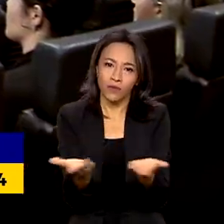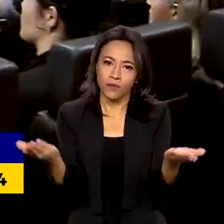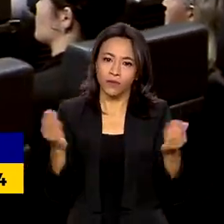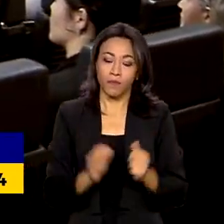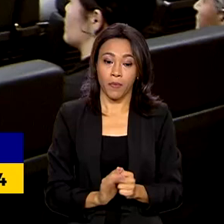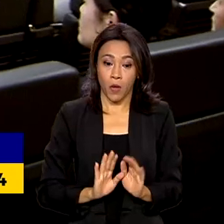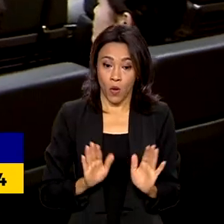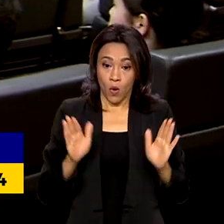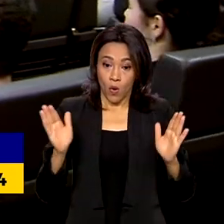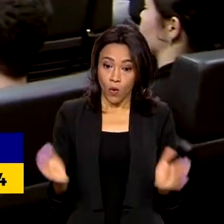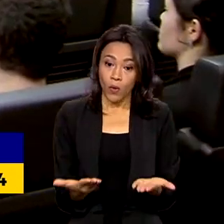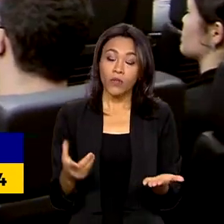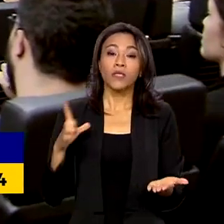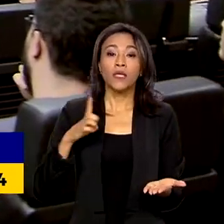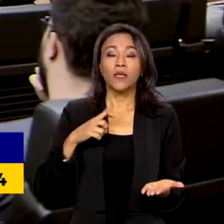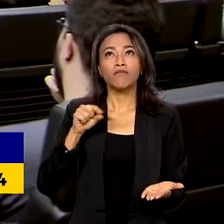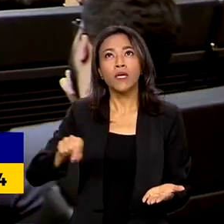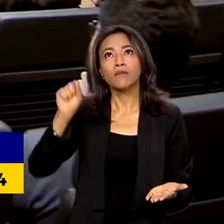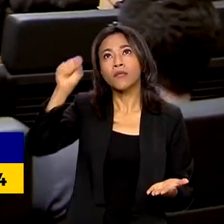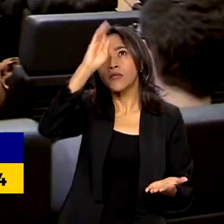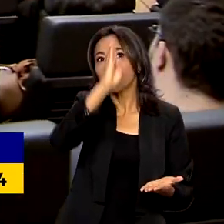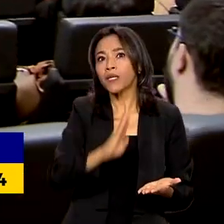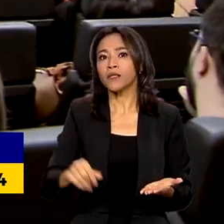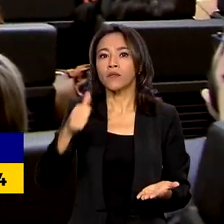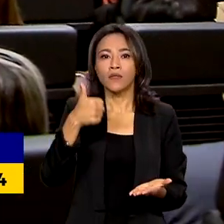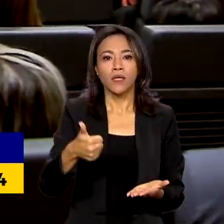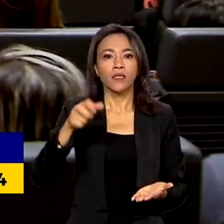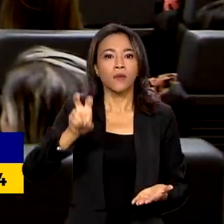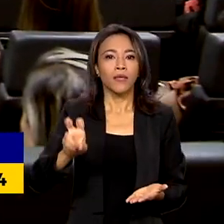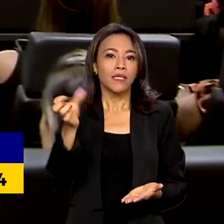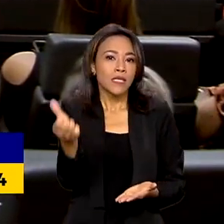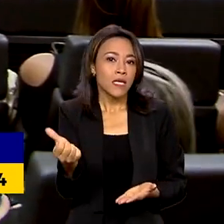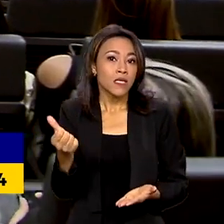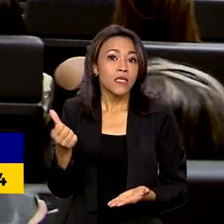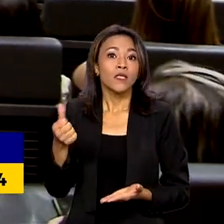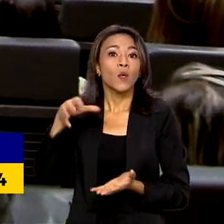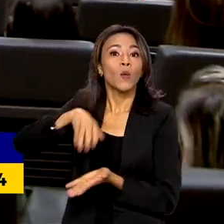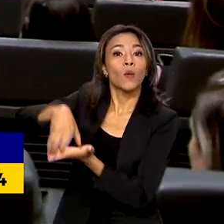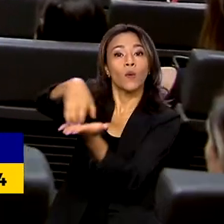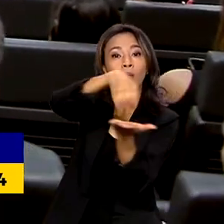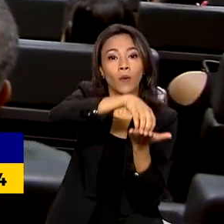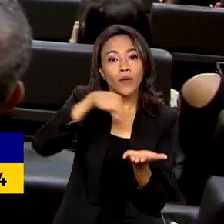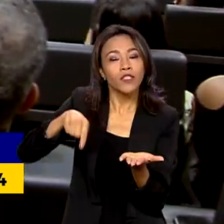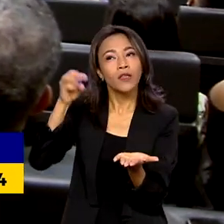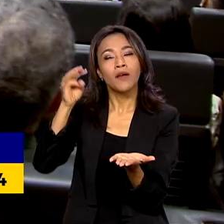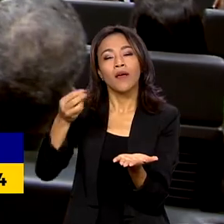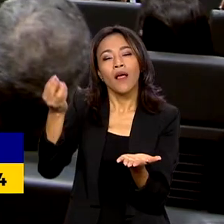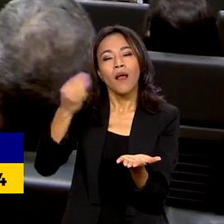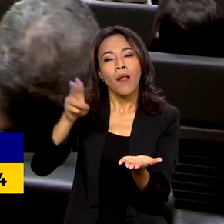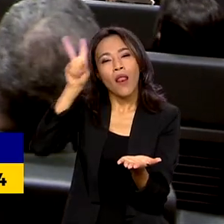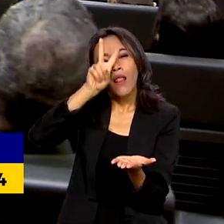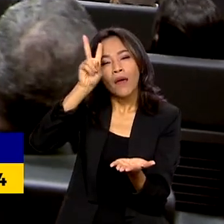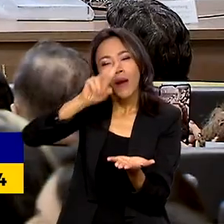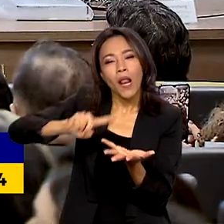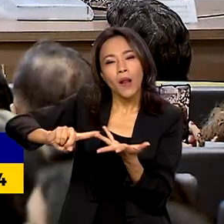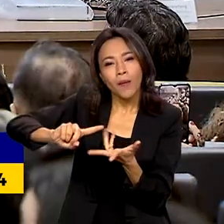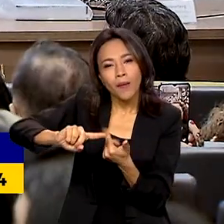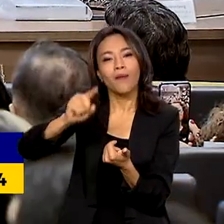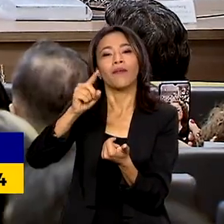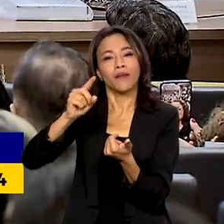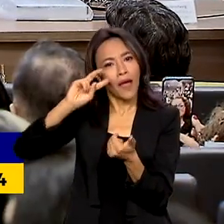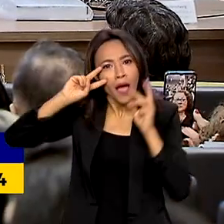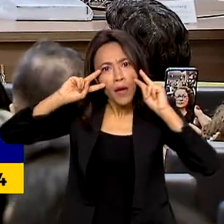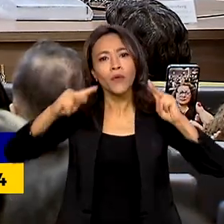Hoje, existem no país 156 pontos de memória reconhecidos pelo Ministério da Cultura e